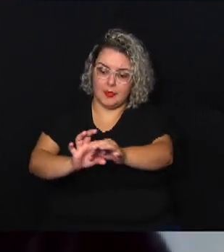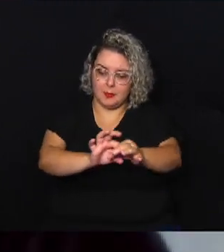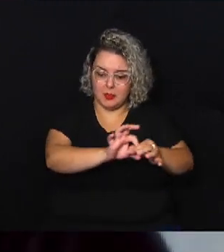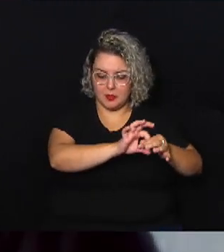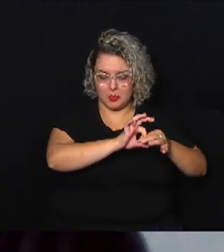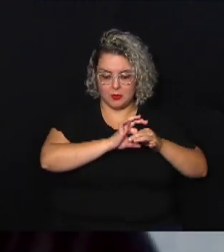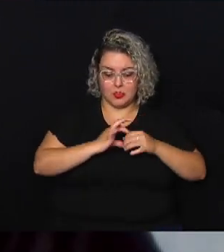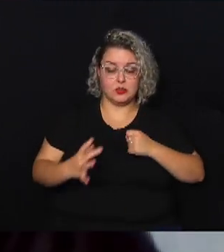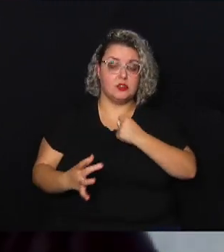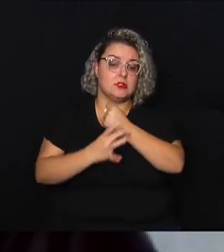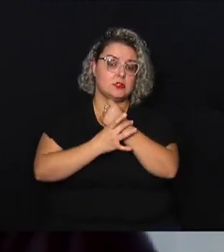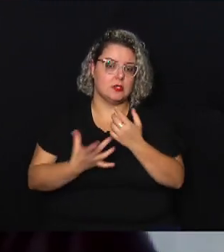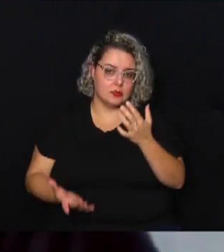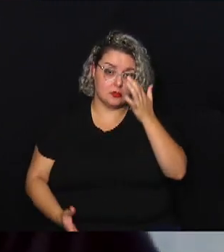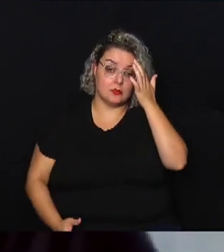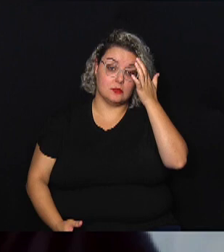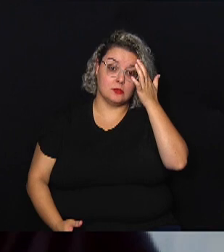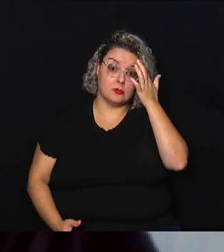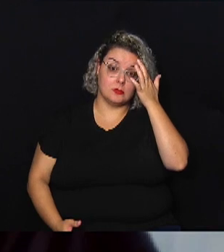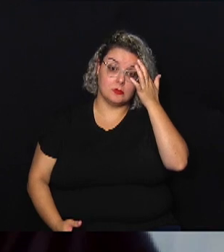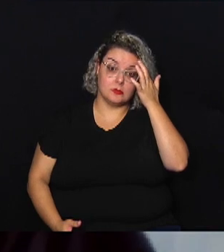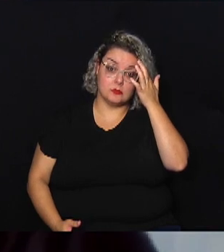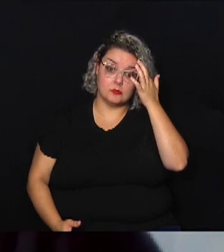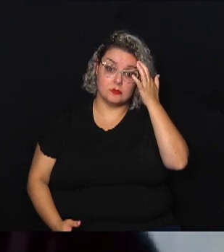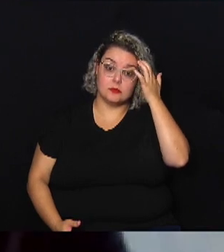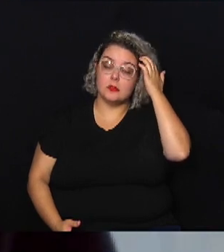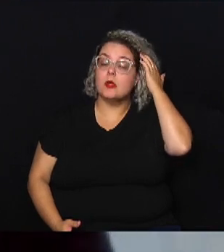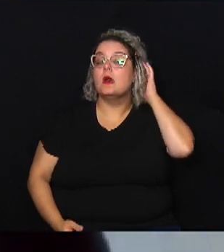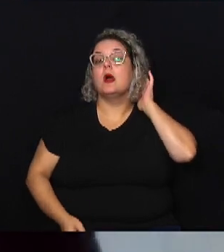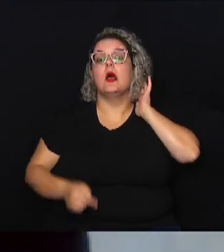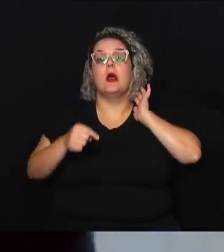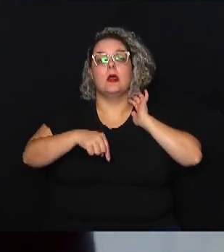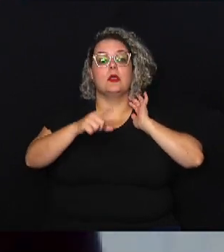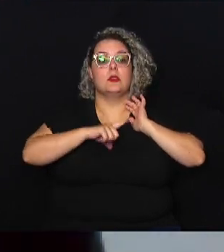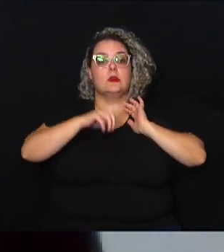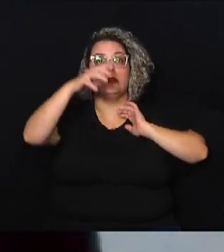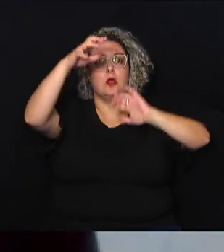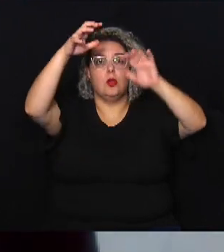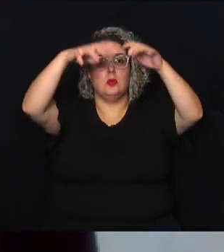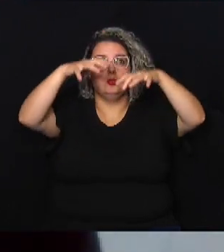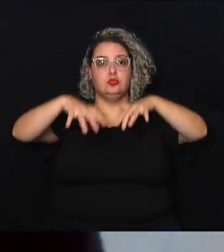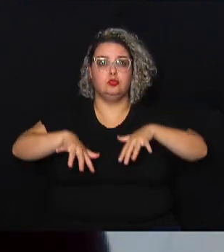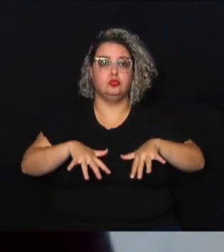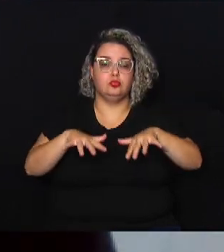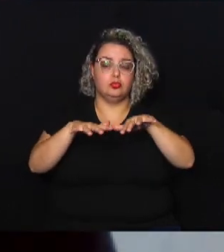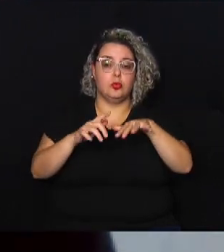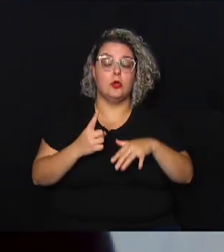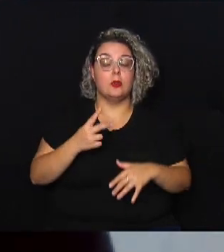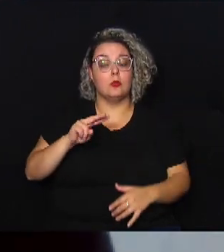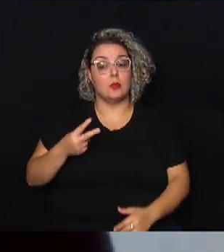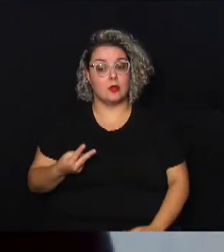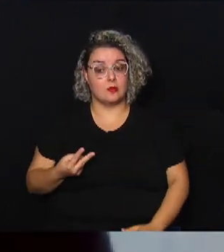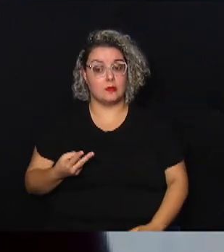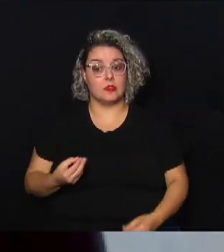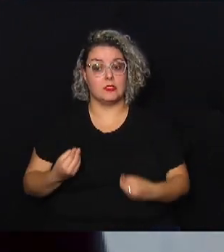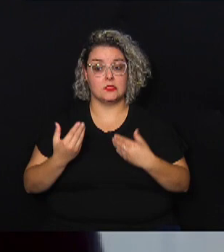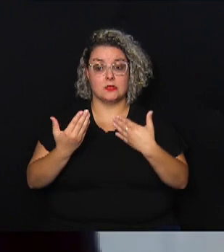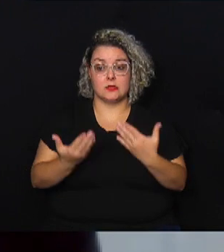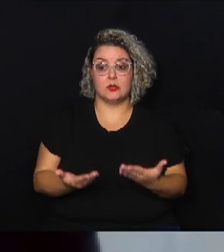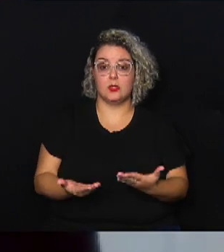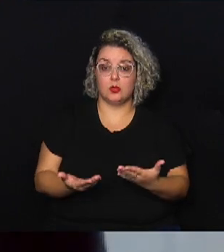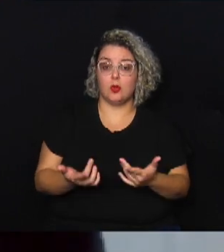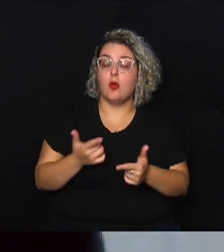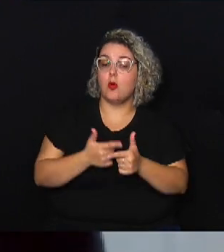cidade porque a gente aqui tem zonas de alargamento e uma vez estabelecido o